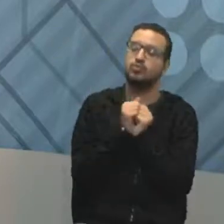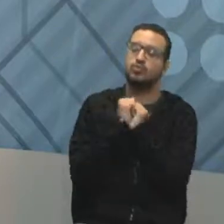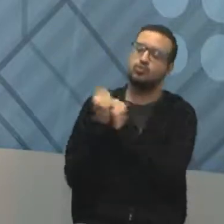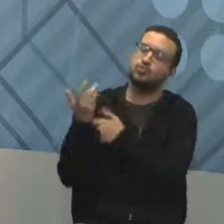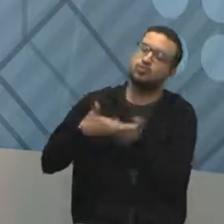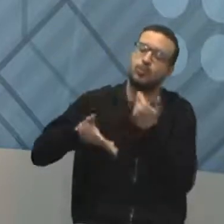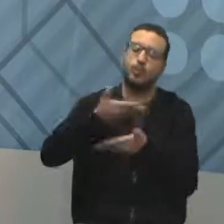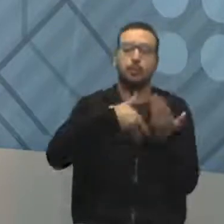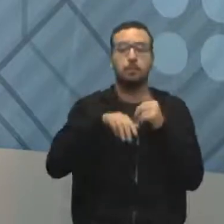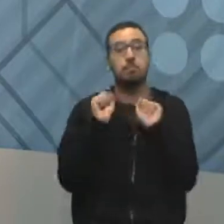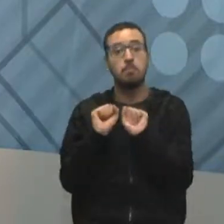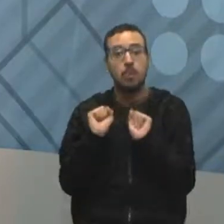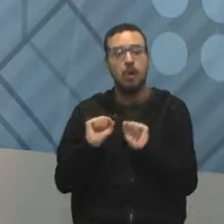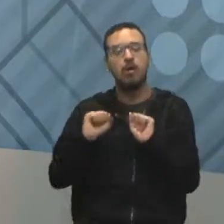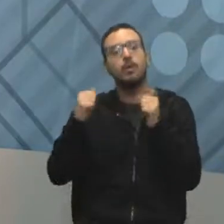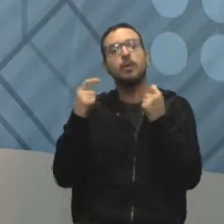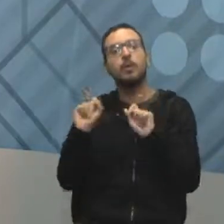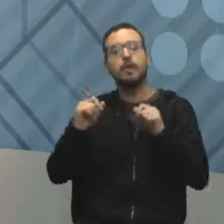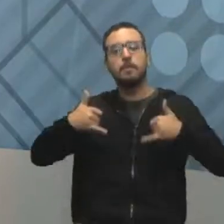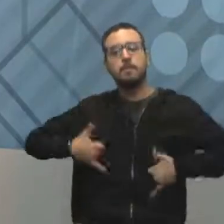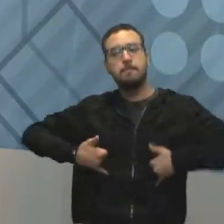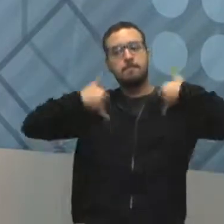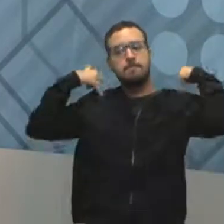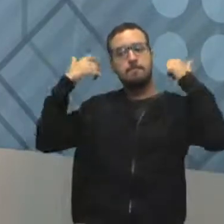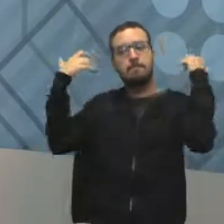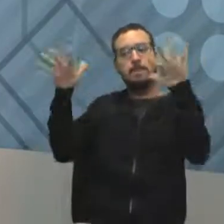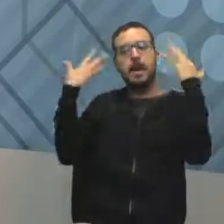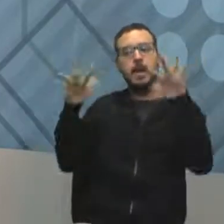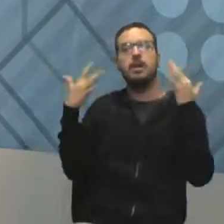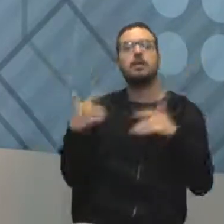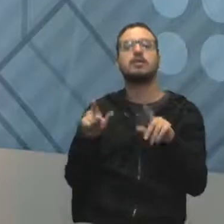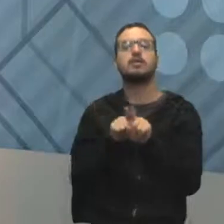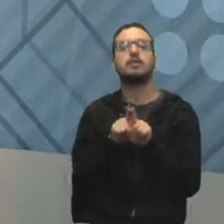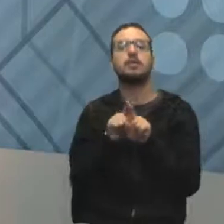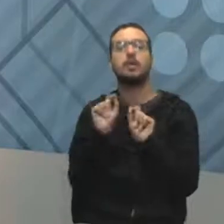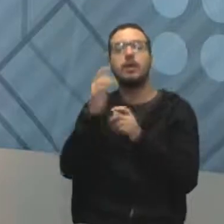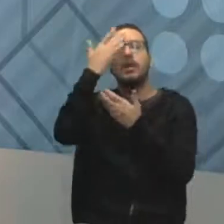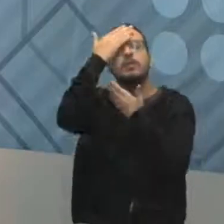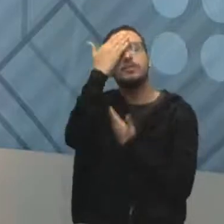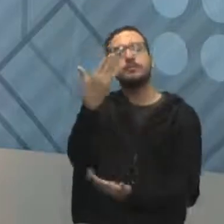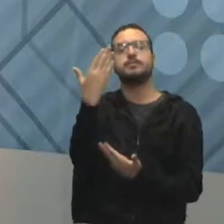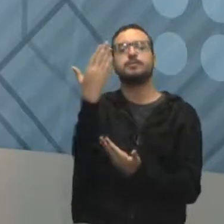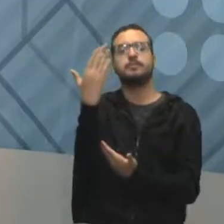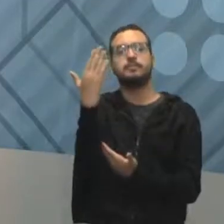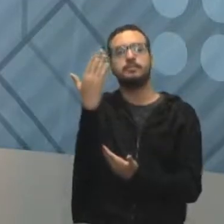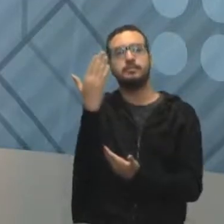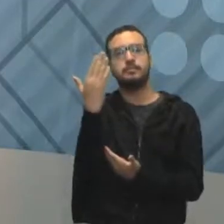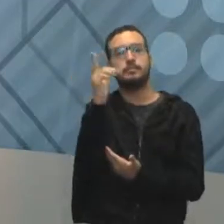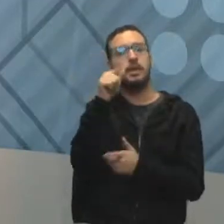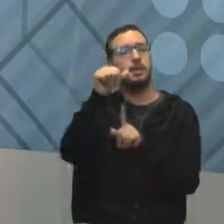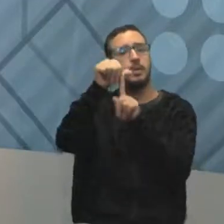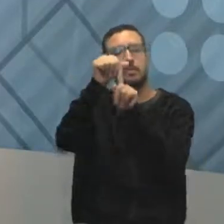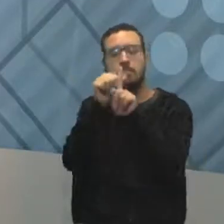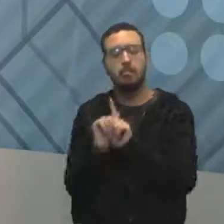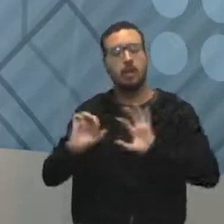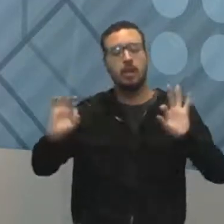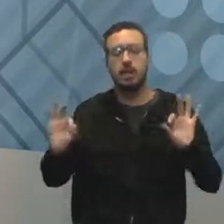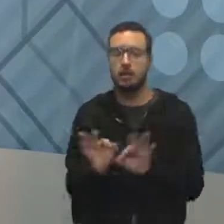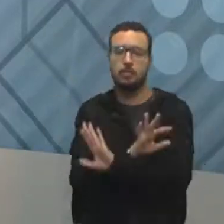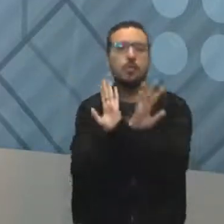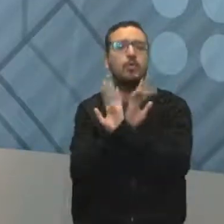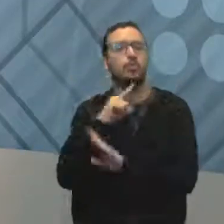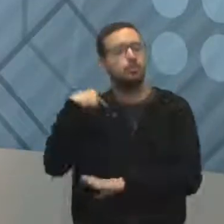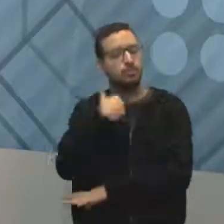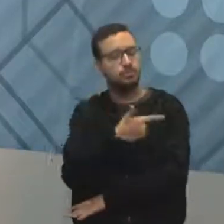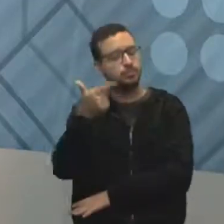parabéns, né? Para os aniversariantes daquele mês. E também um momento de agradecimento por aquele mês ter terminado, por a gente